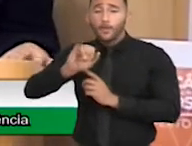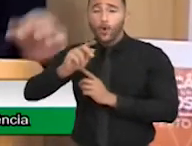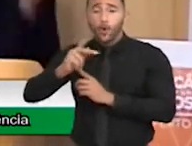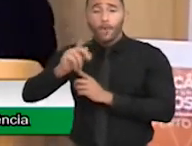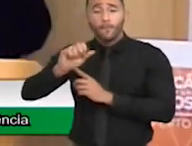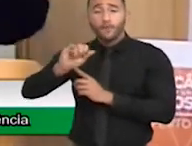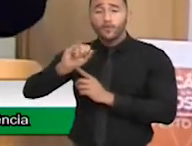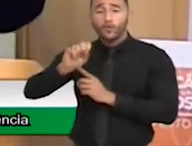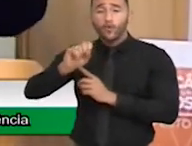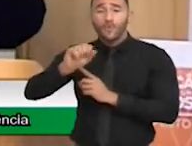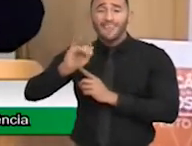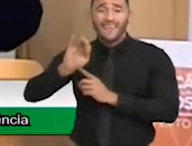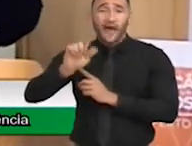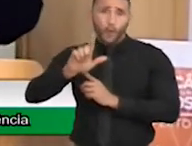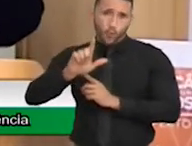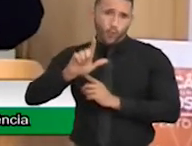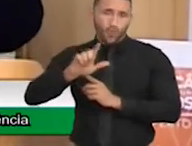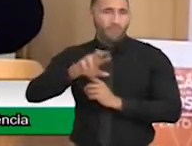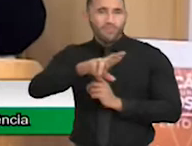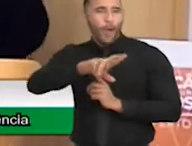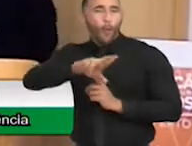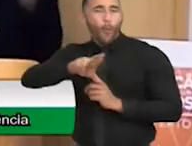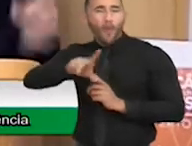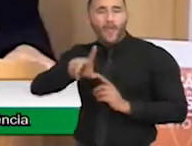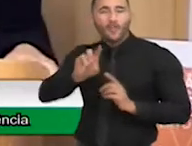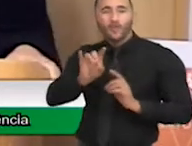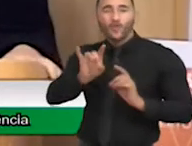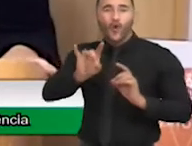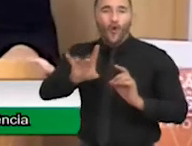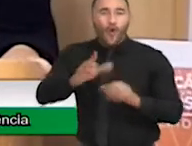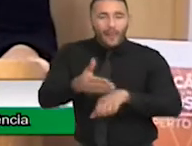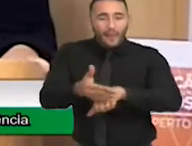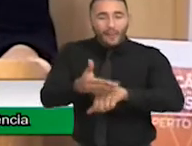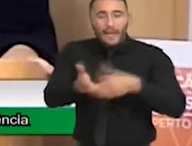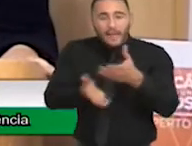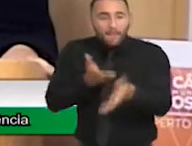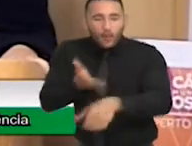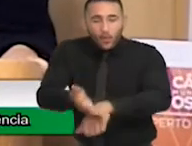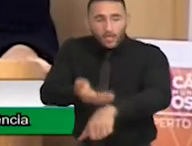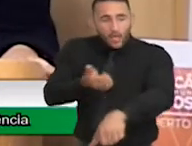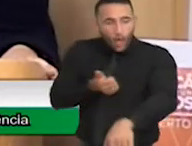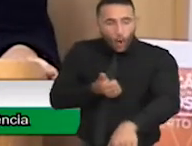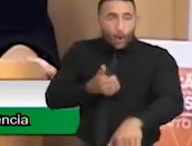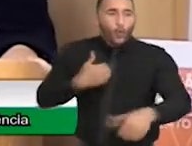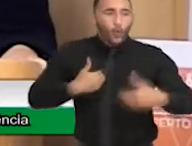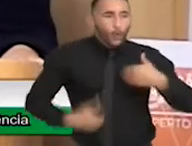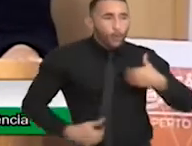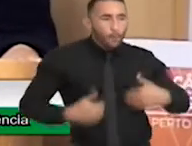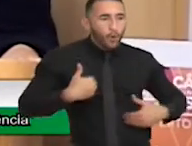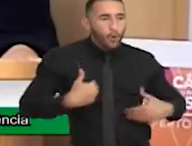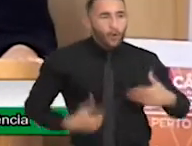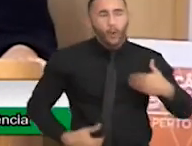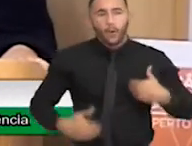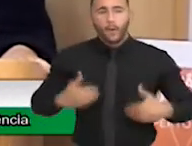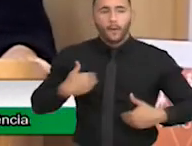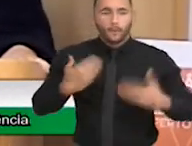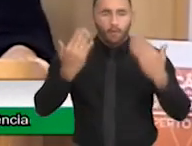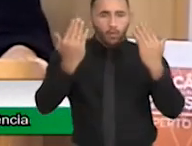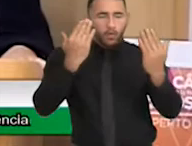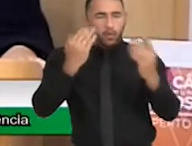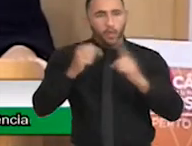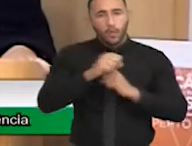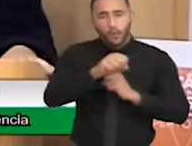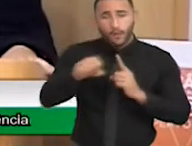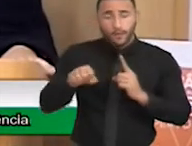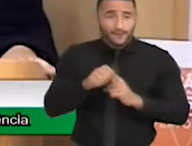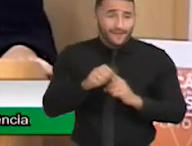Ela não pensa em reabilitar a criança precocemente porque ela vai ganhar uma função de movimentos finos ali